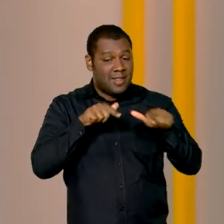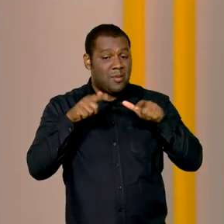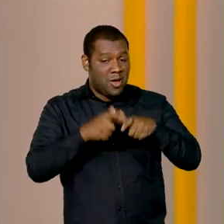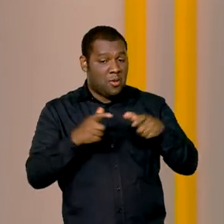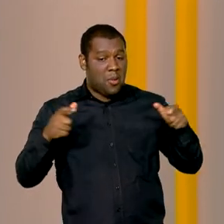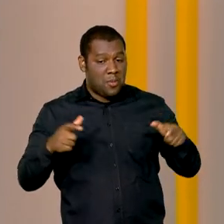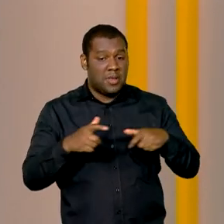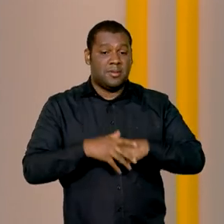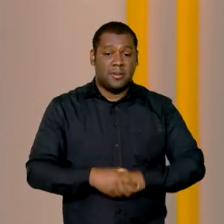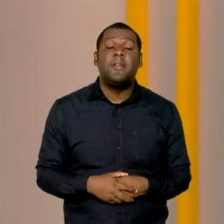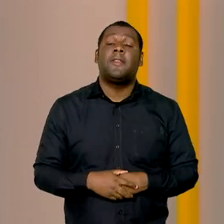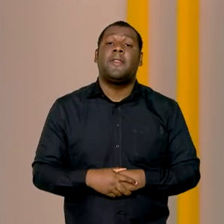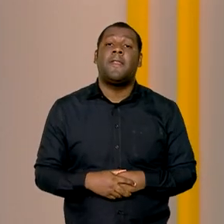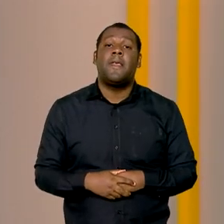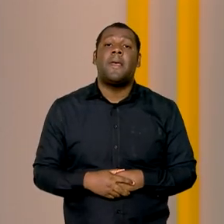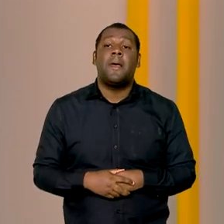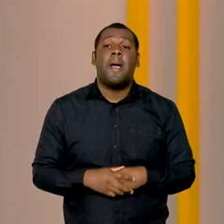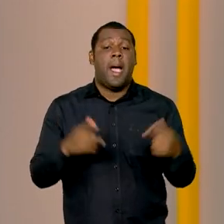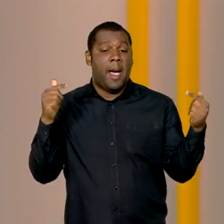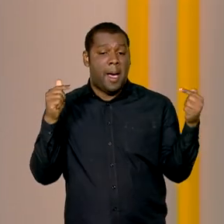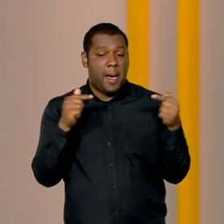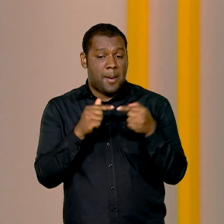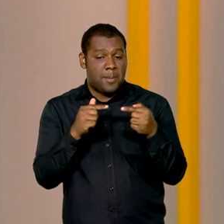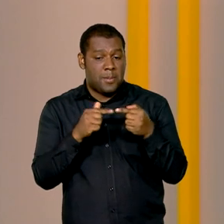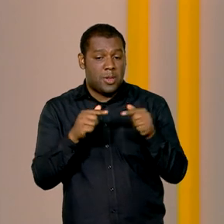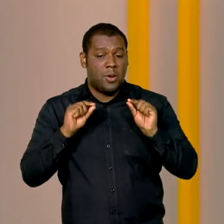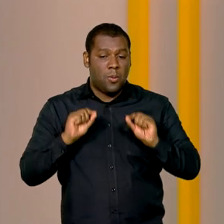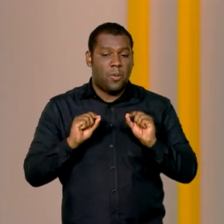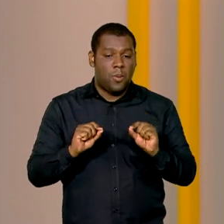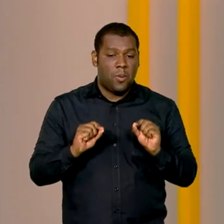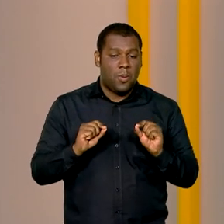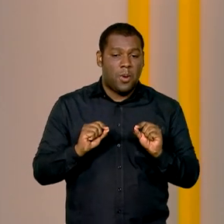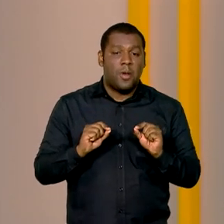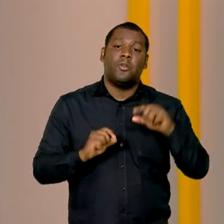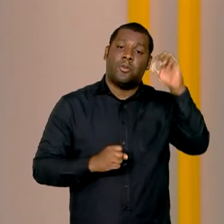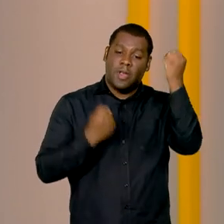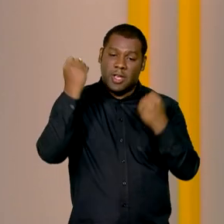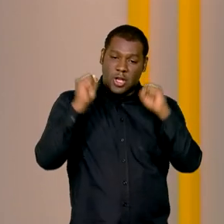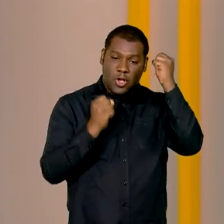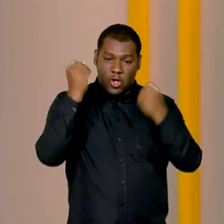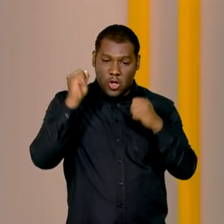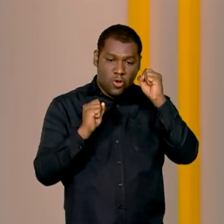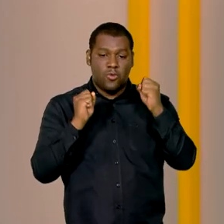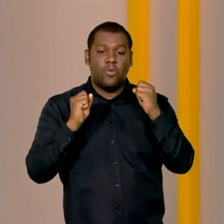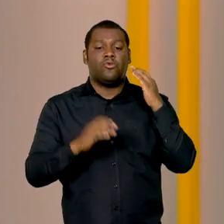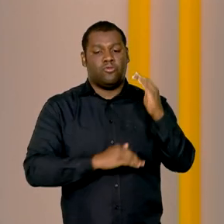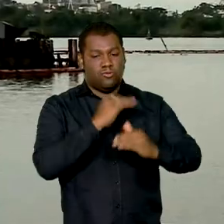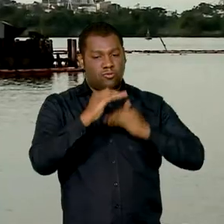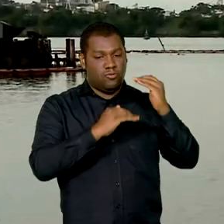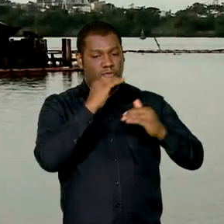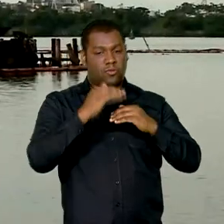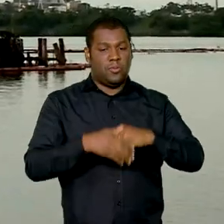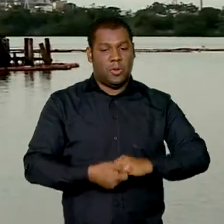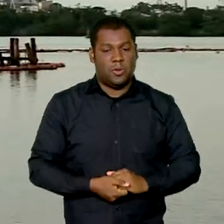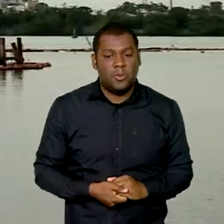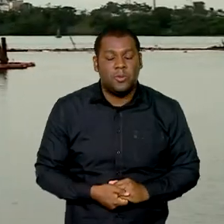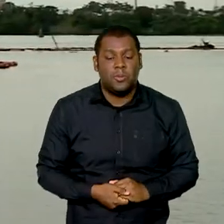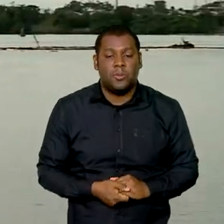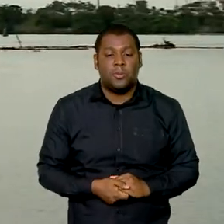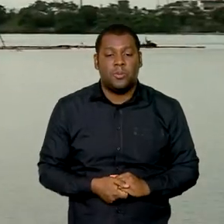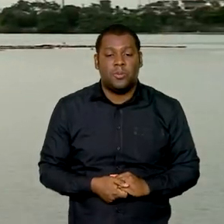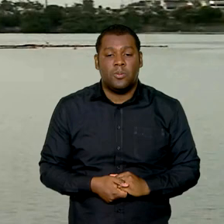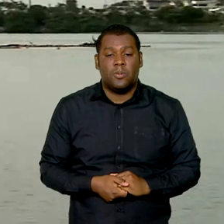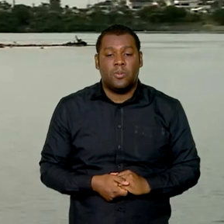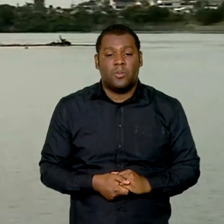região, além de fazer parte do processo de recuperação da indústria naval brasileira. Uma obra